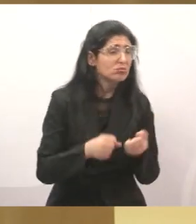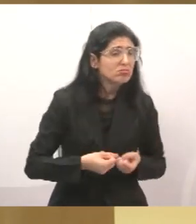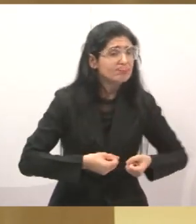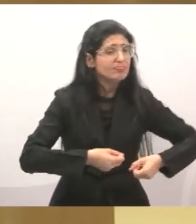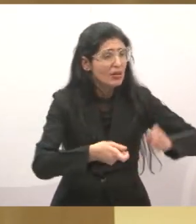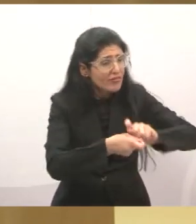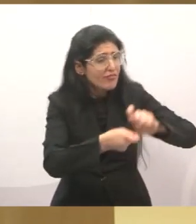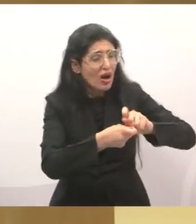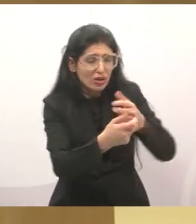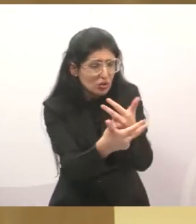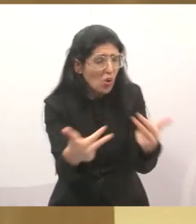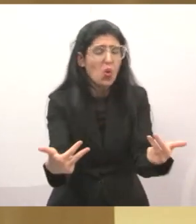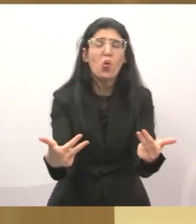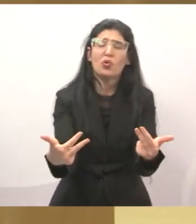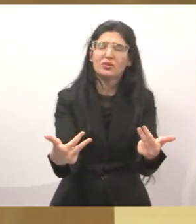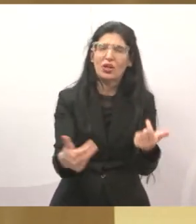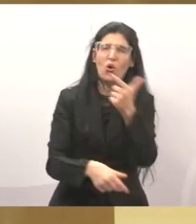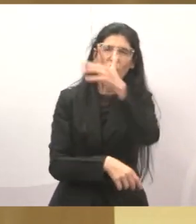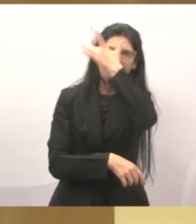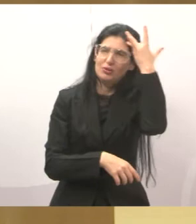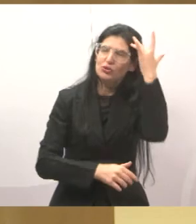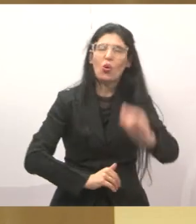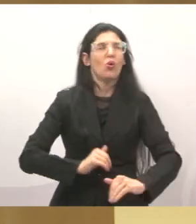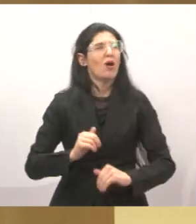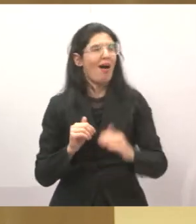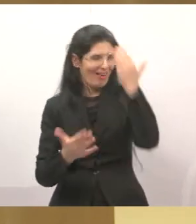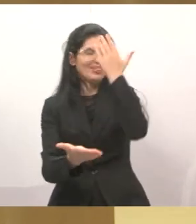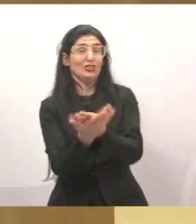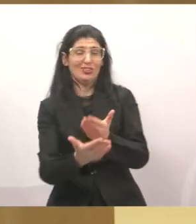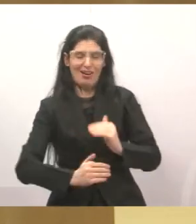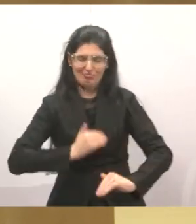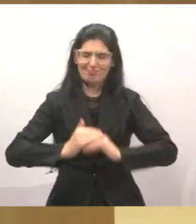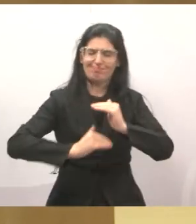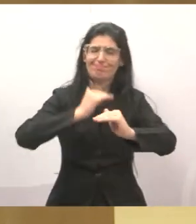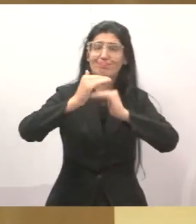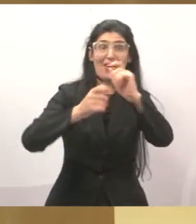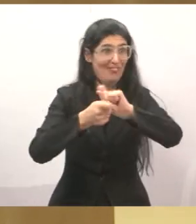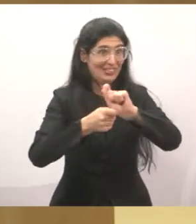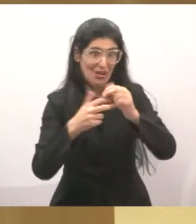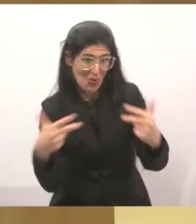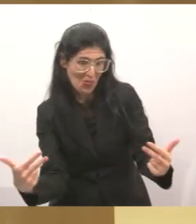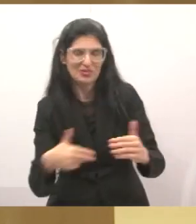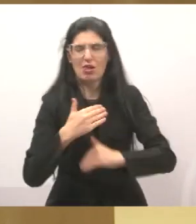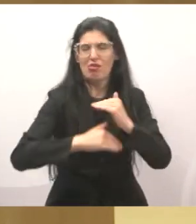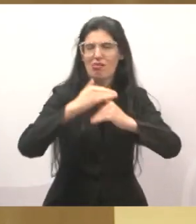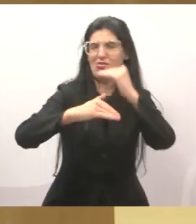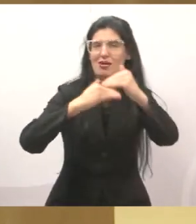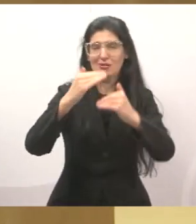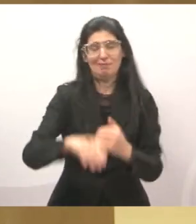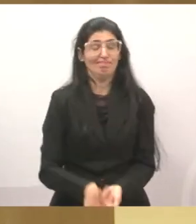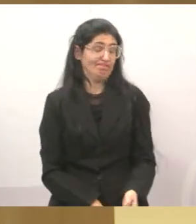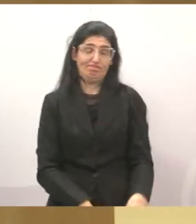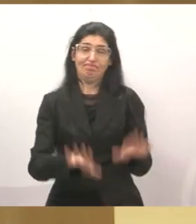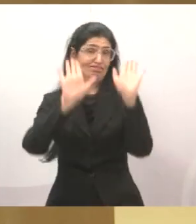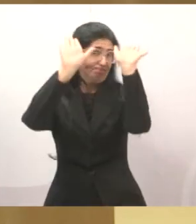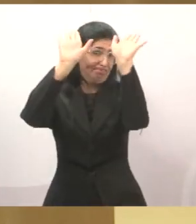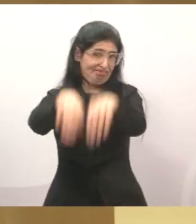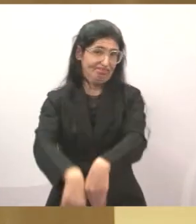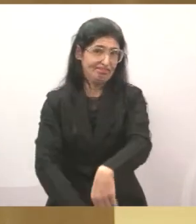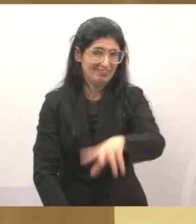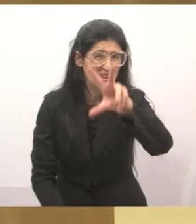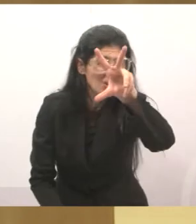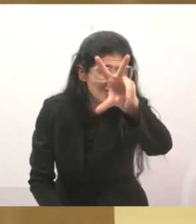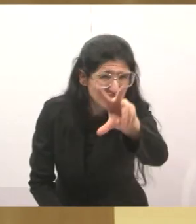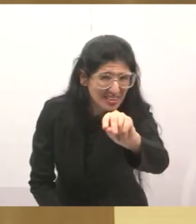acreditar que a cidade está indo aí de vento em popa. E não está. Enfim, não quero me alongar muito, só quero dizer para vocês que